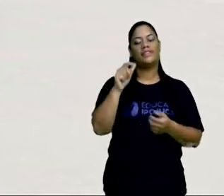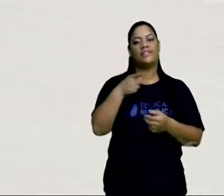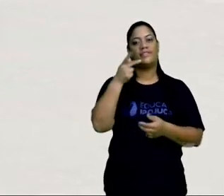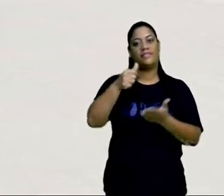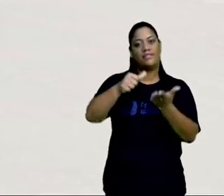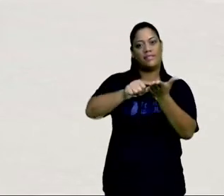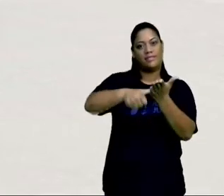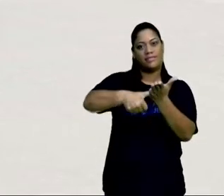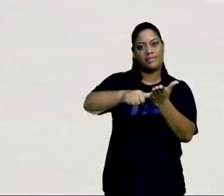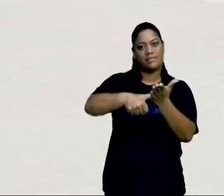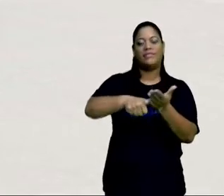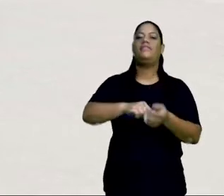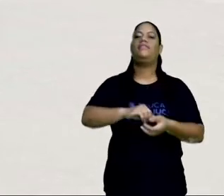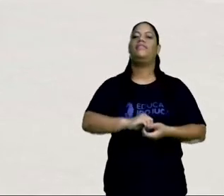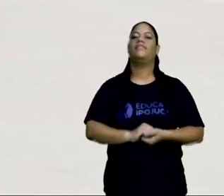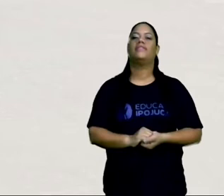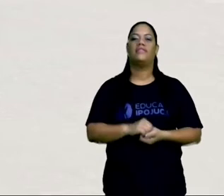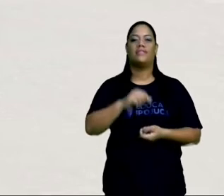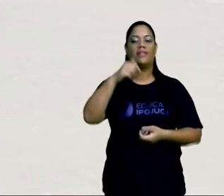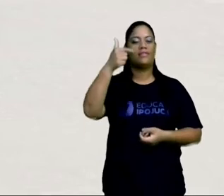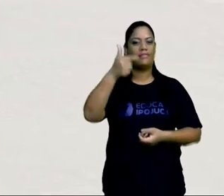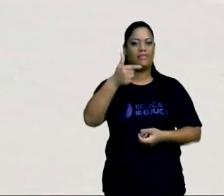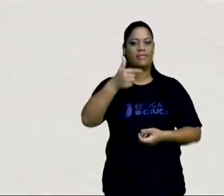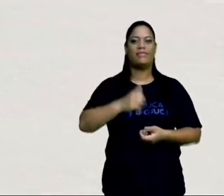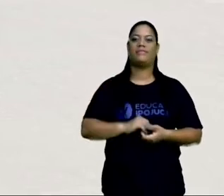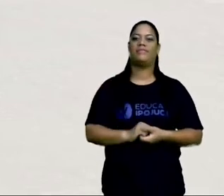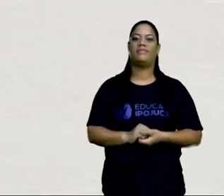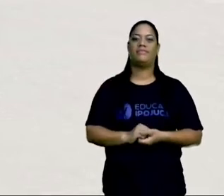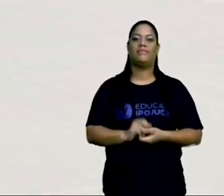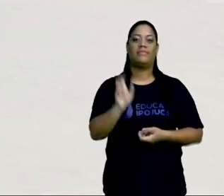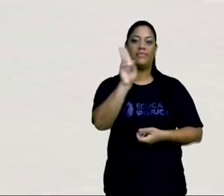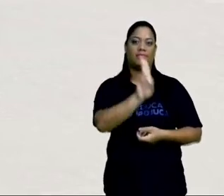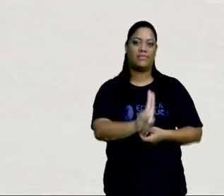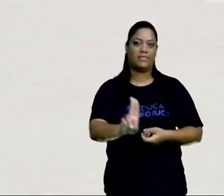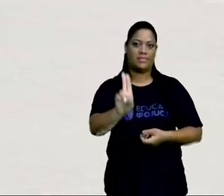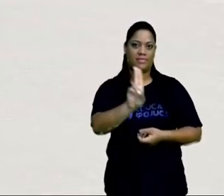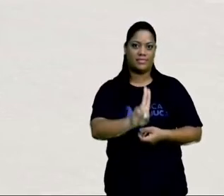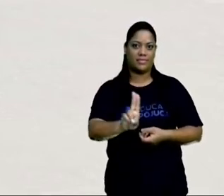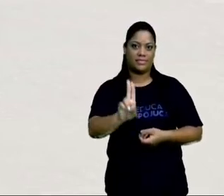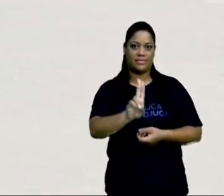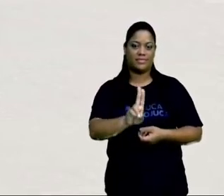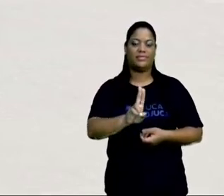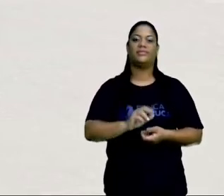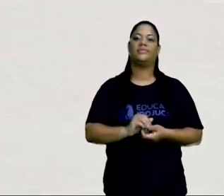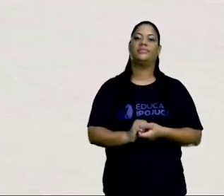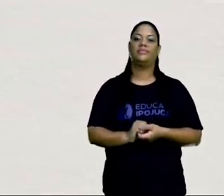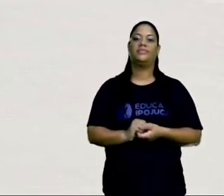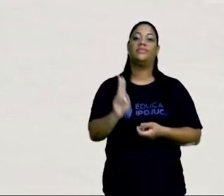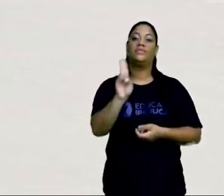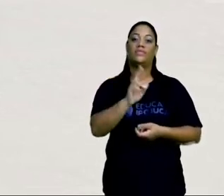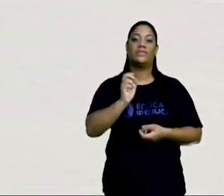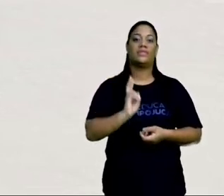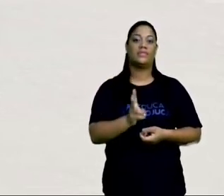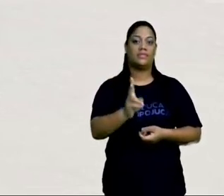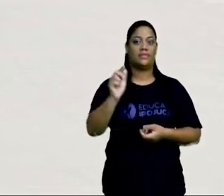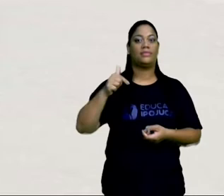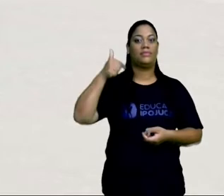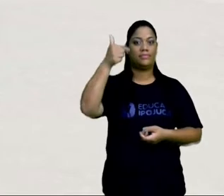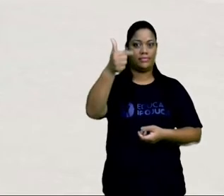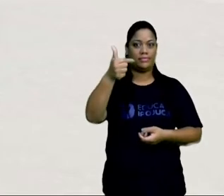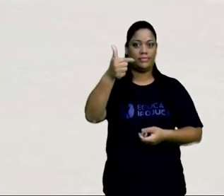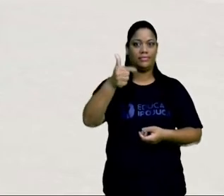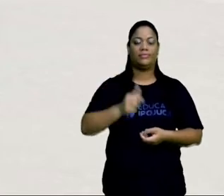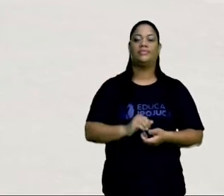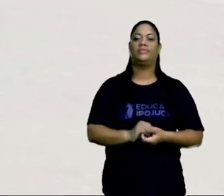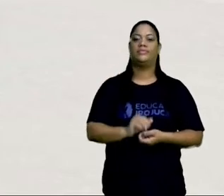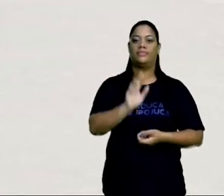quadrada, tá certo? Enfim, a unidade que a gente vai utilizando, a gente vai fazer ela ao quadrado, tá certo? Por isso que a gente chama de